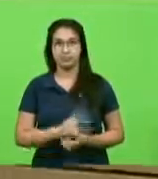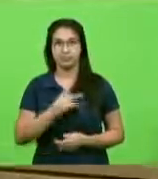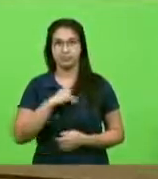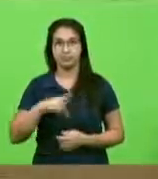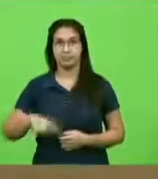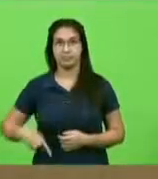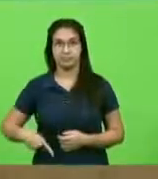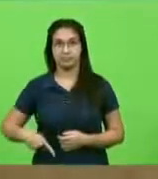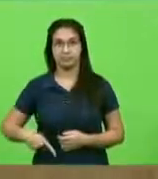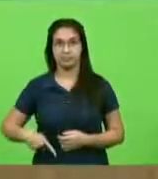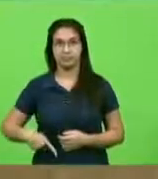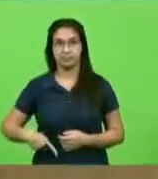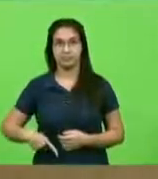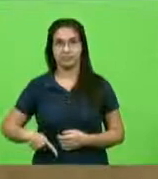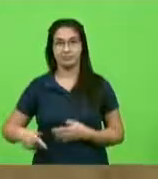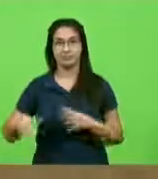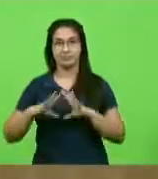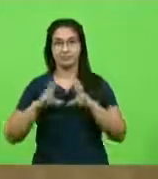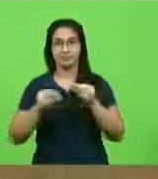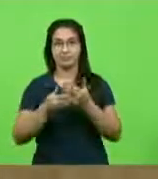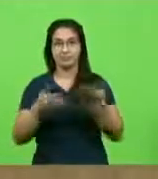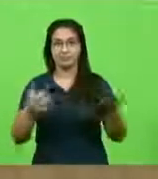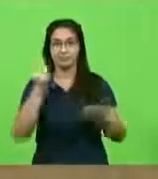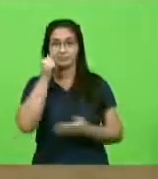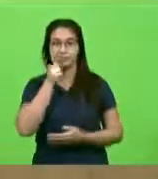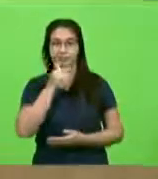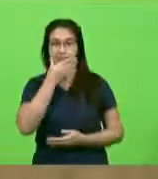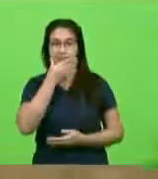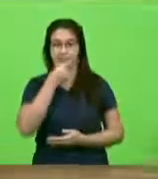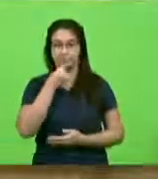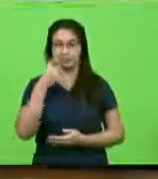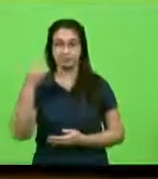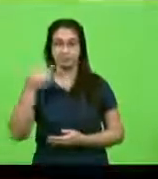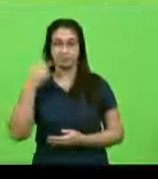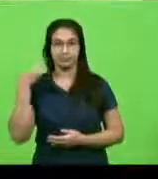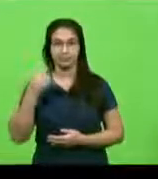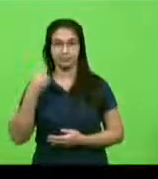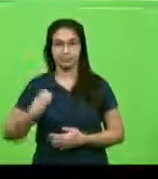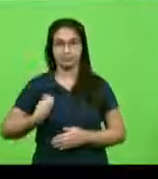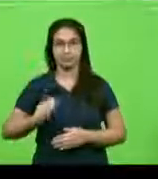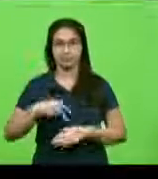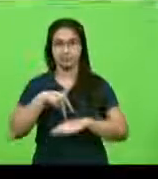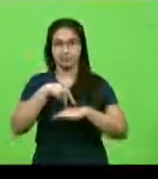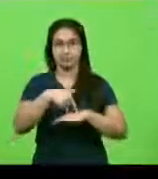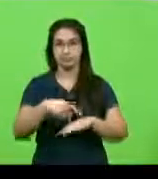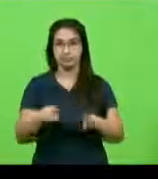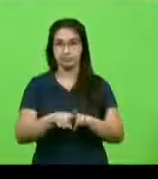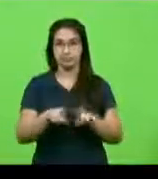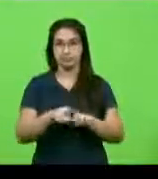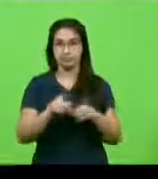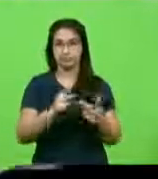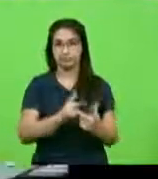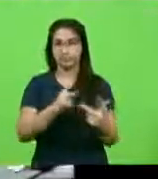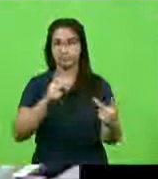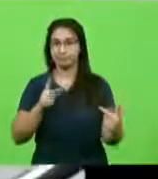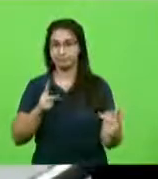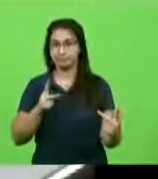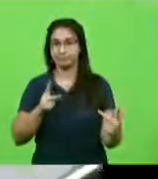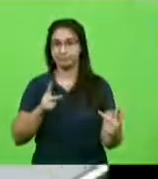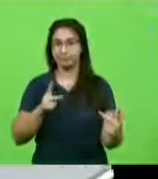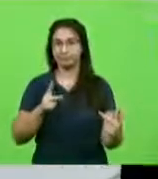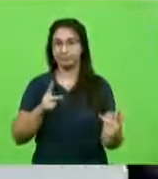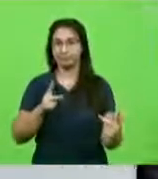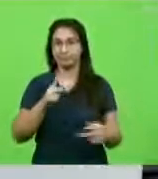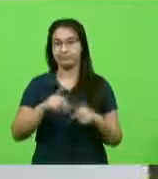Presidente, senhores e senhoras, deputados que estão aqui presentes, que estão também de forma digital, catarinenses,